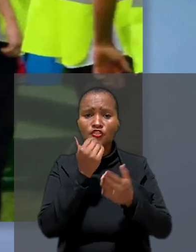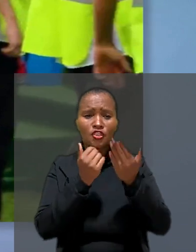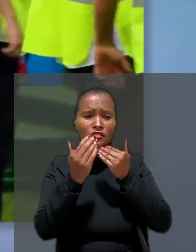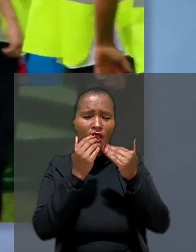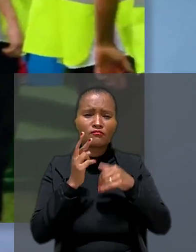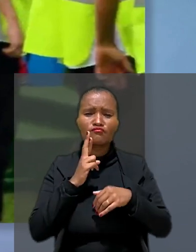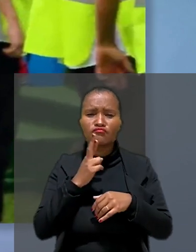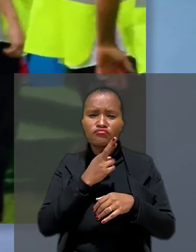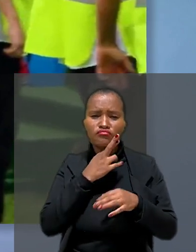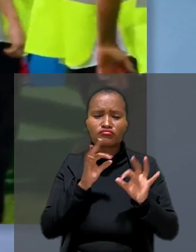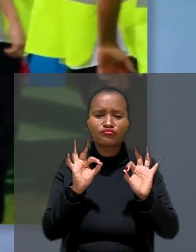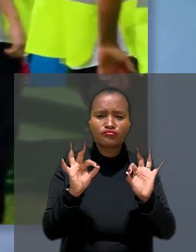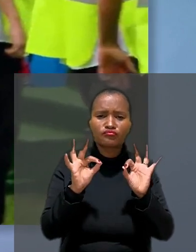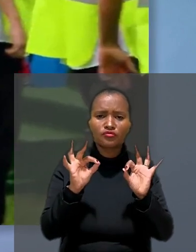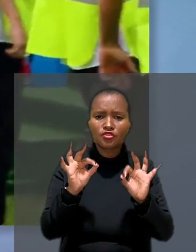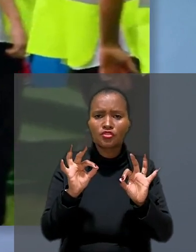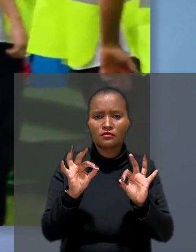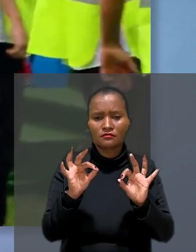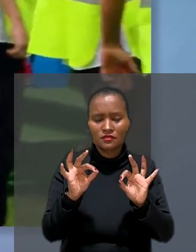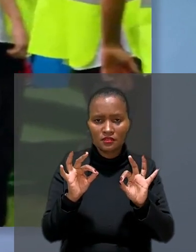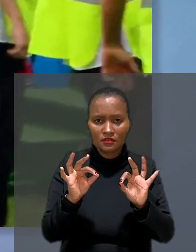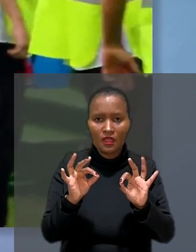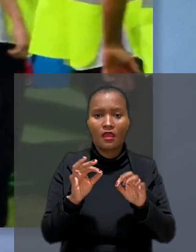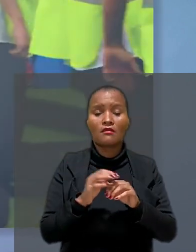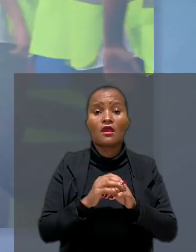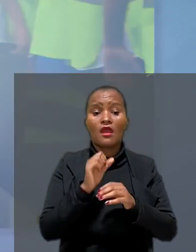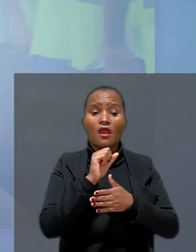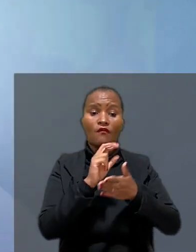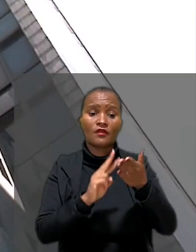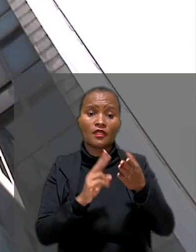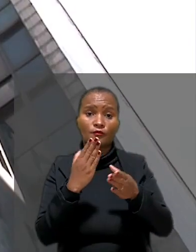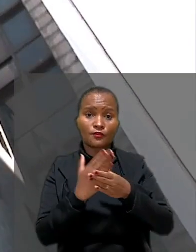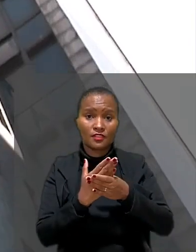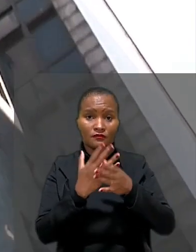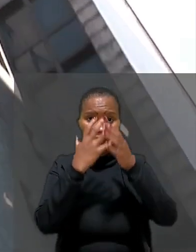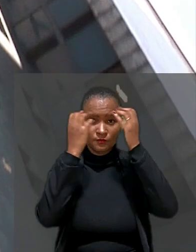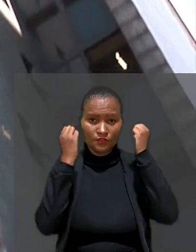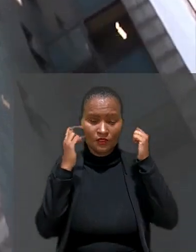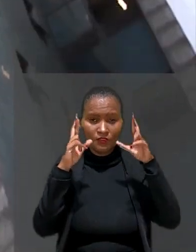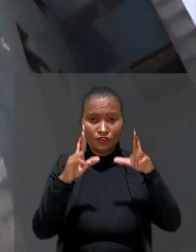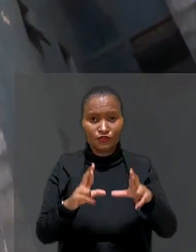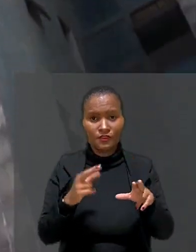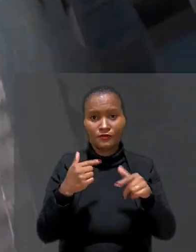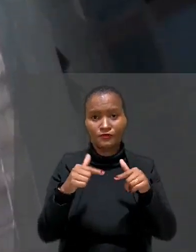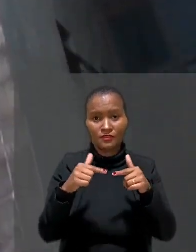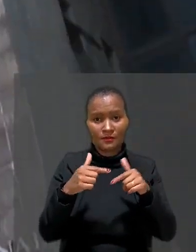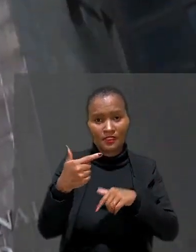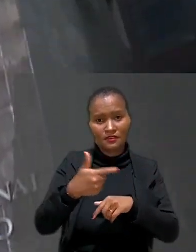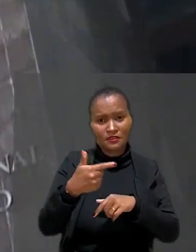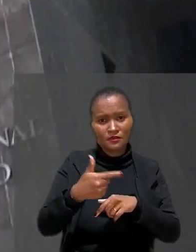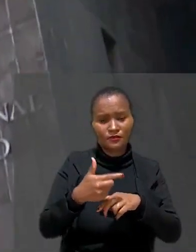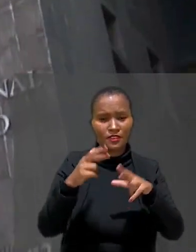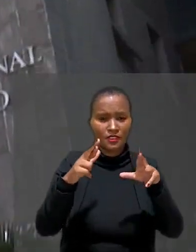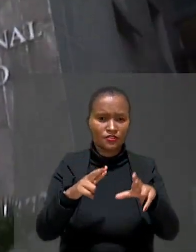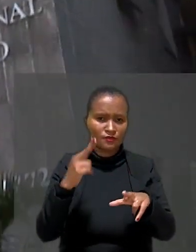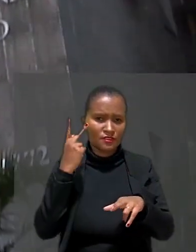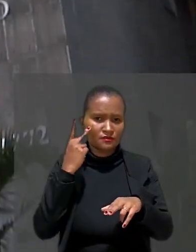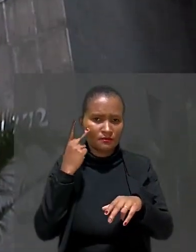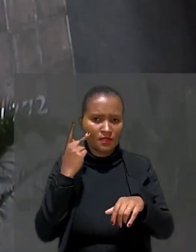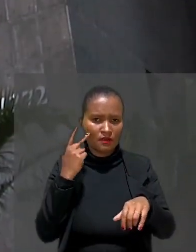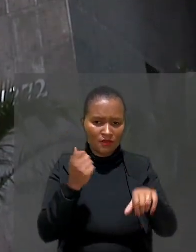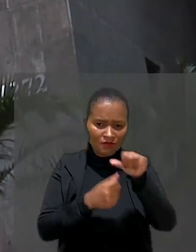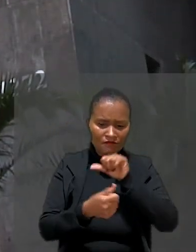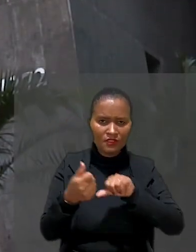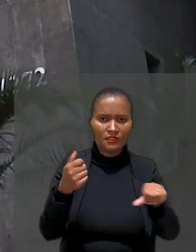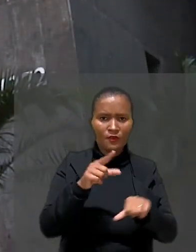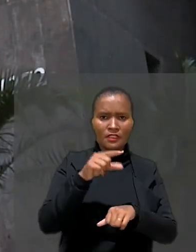Frequentava jantares em restaurantes sofisticados, entre outras vantagens. Ao avaliar o caso, o Tribunal Regional do Trabalho da 2ª Região em São